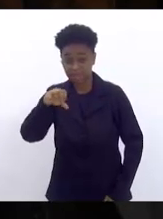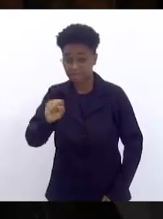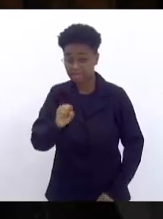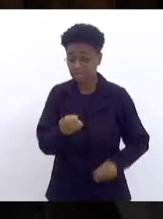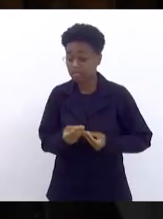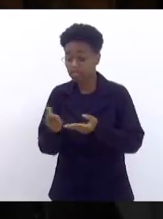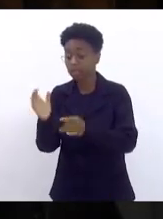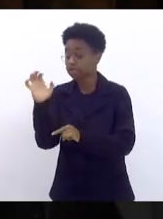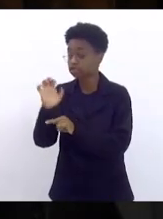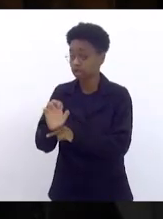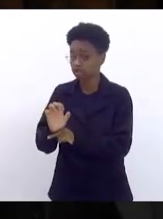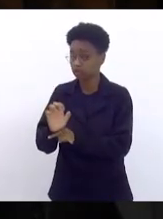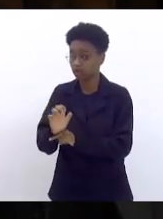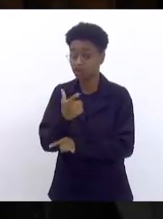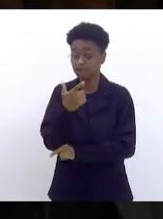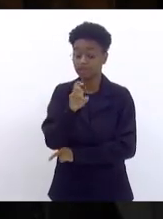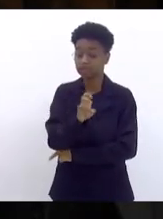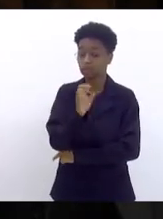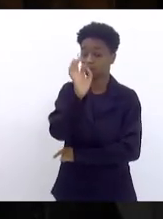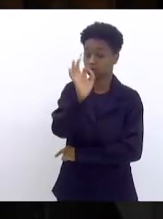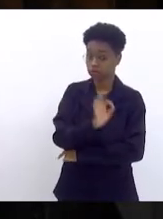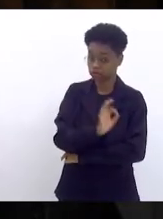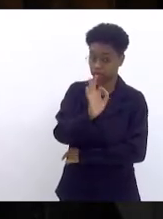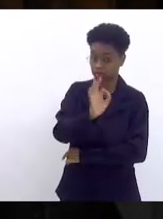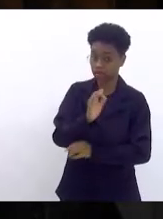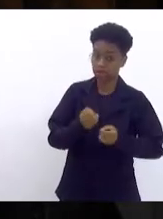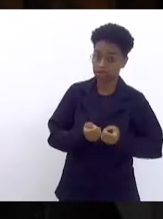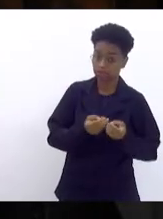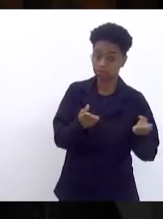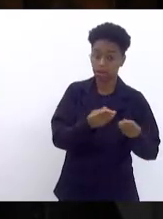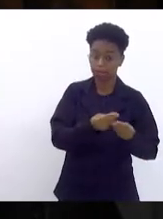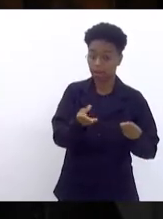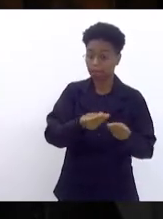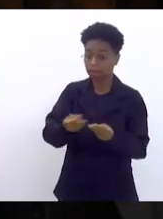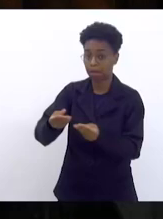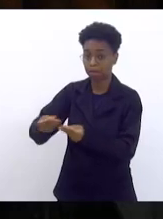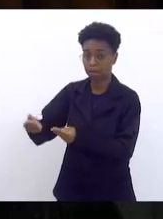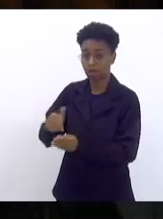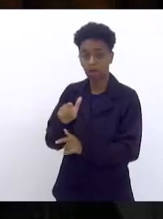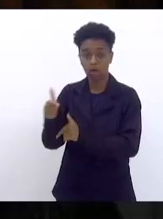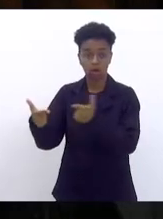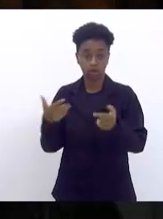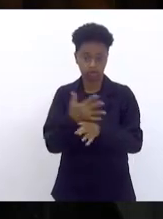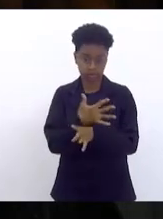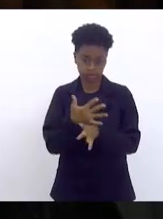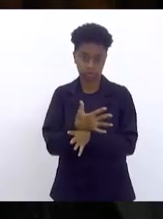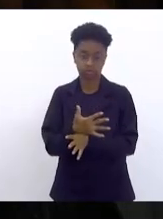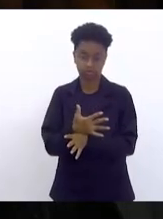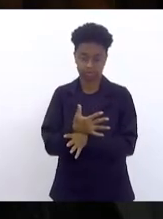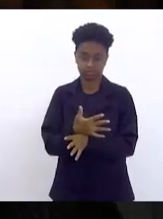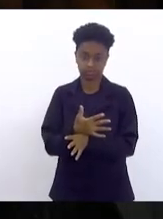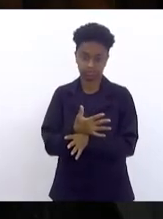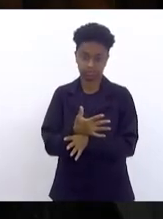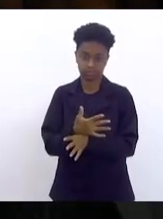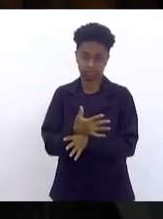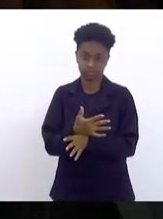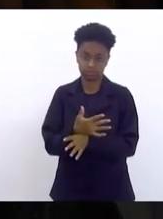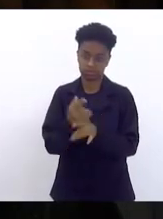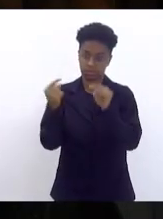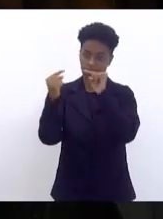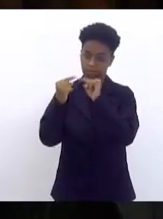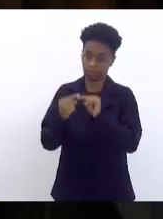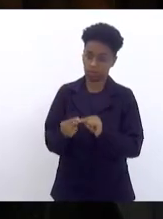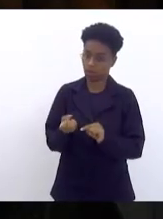o Estado e os outros 25% são distribuídos nos demais municípios segundo o índice de